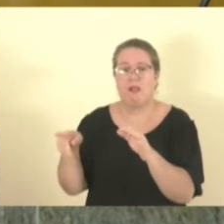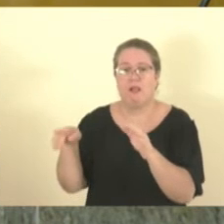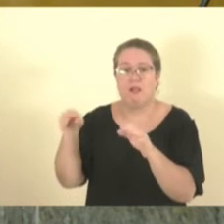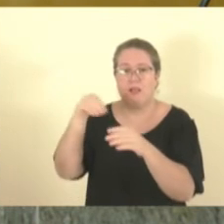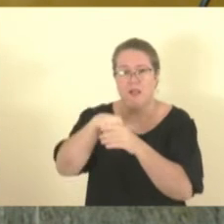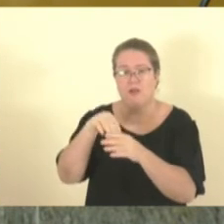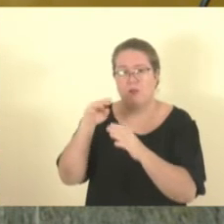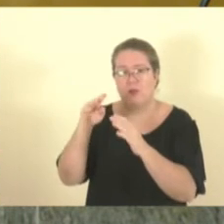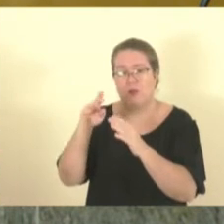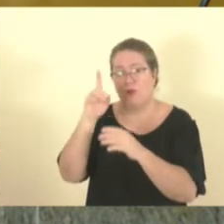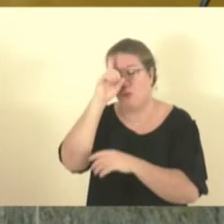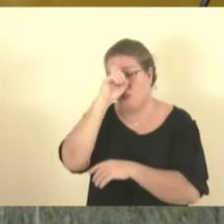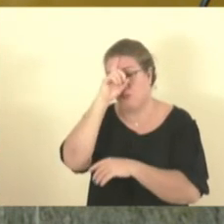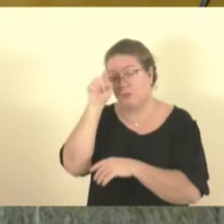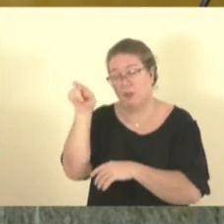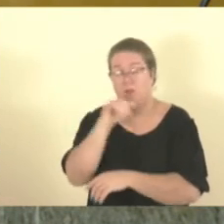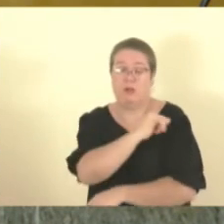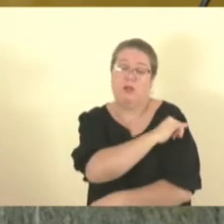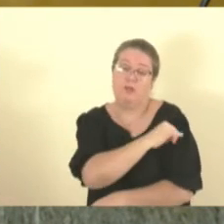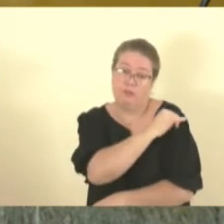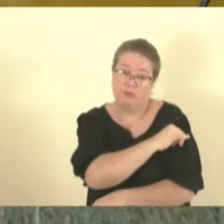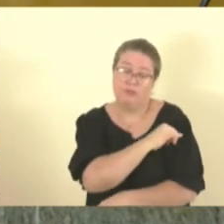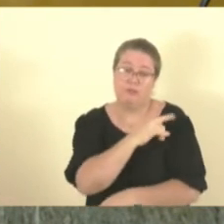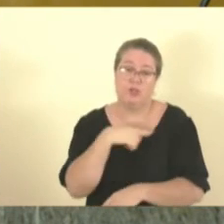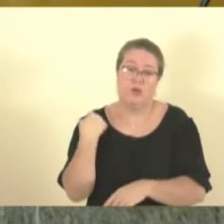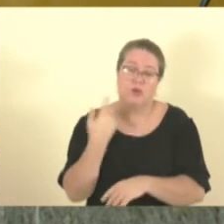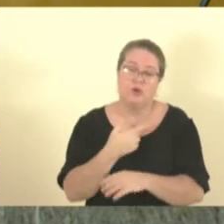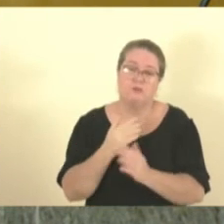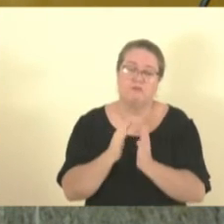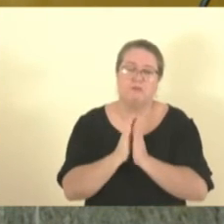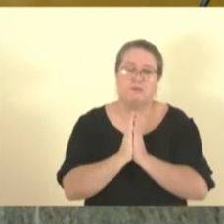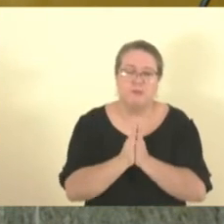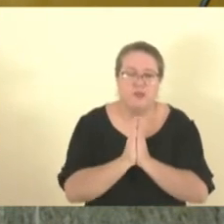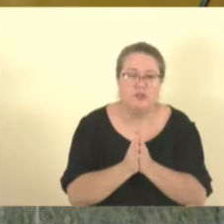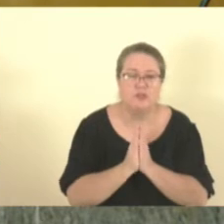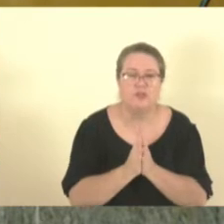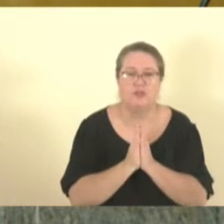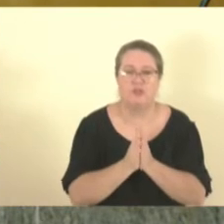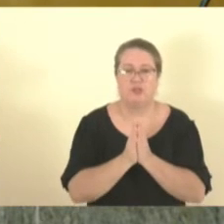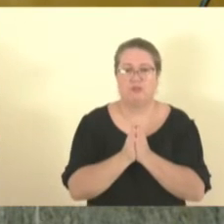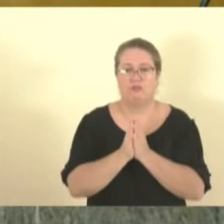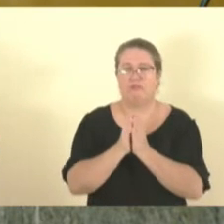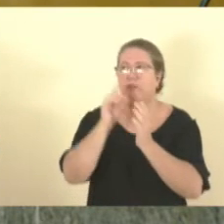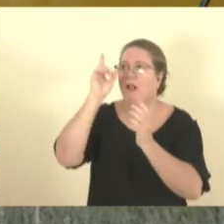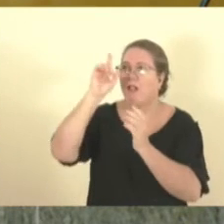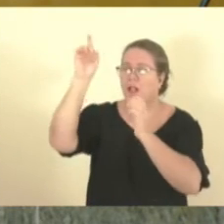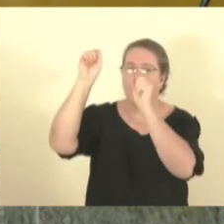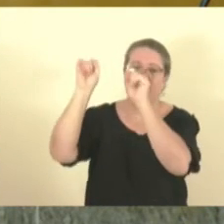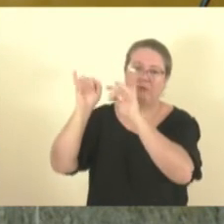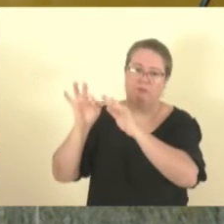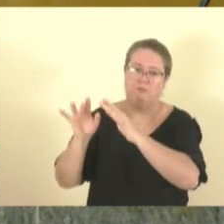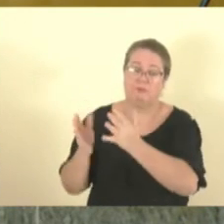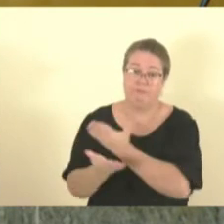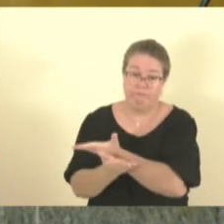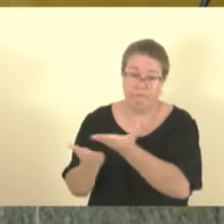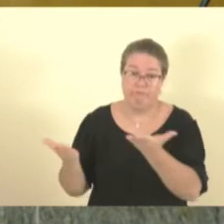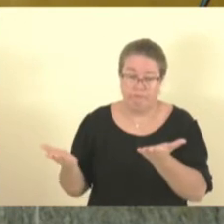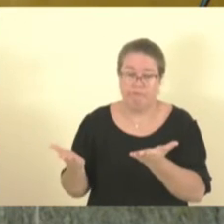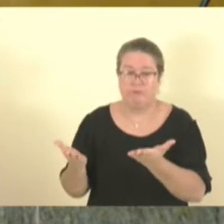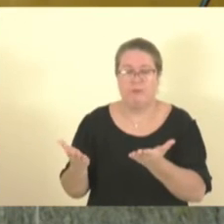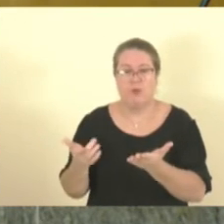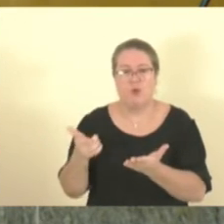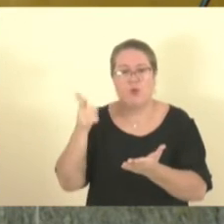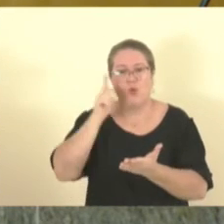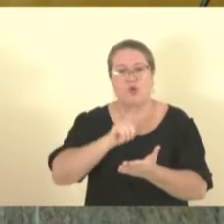nós solicitamos aí as orações de todos para que essas pessoas se restabeleçam o mais rápido possível.